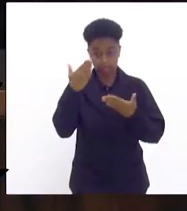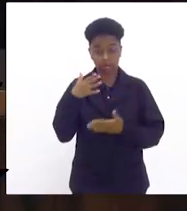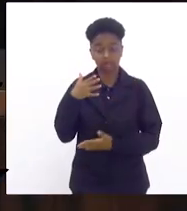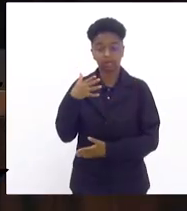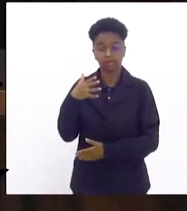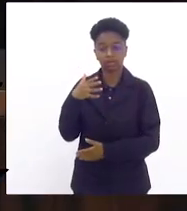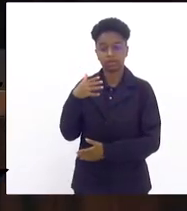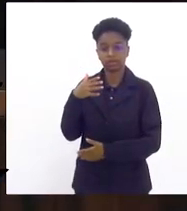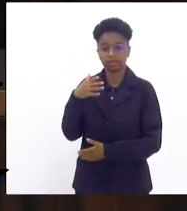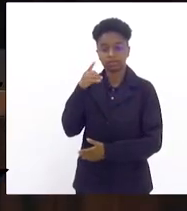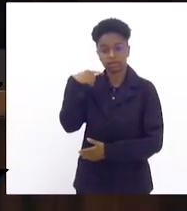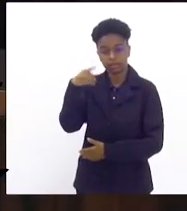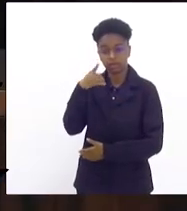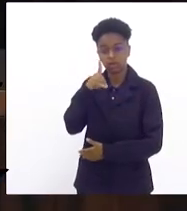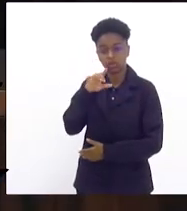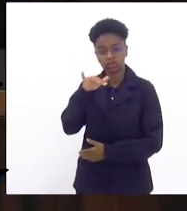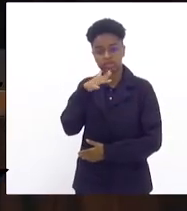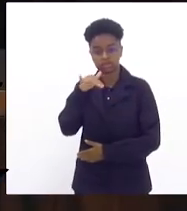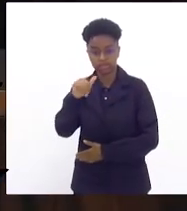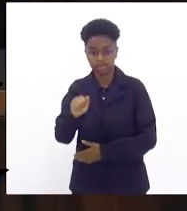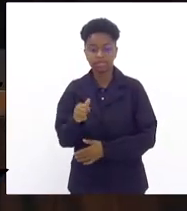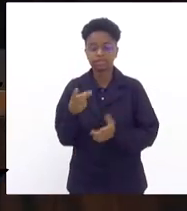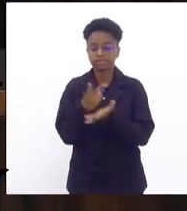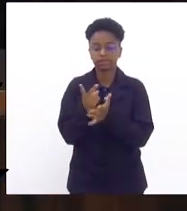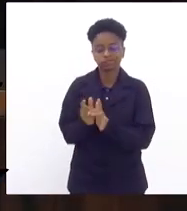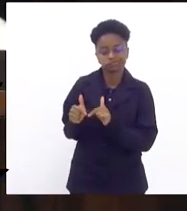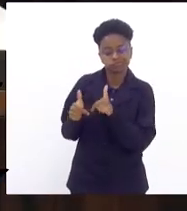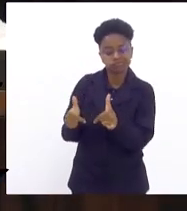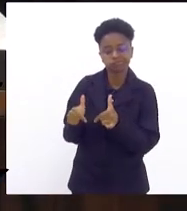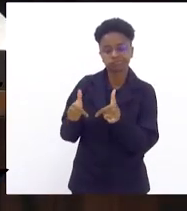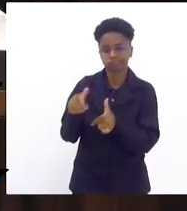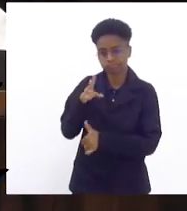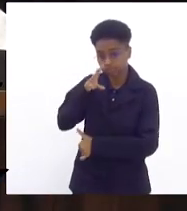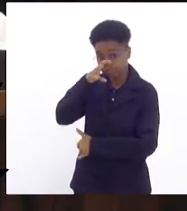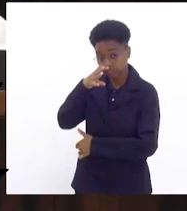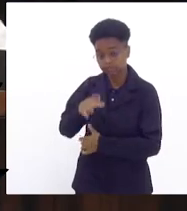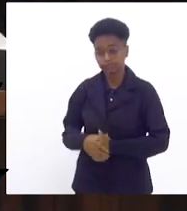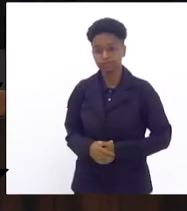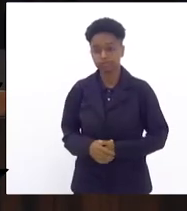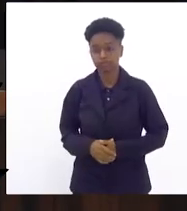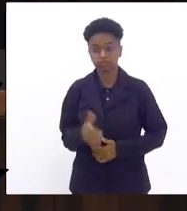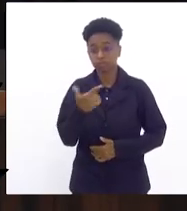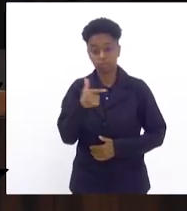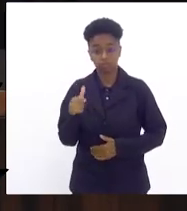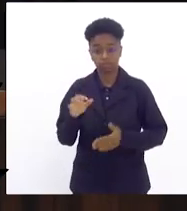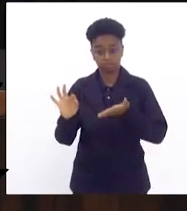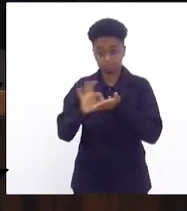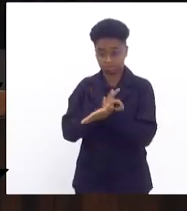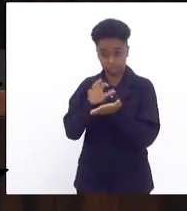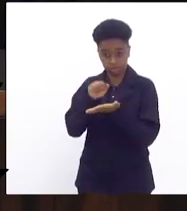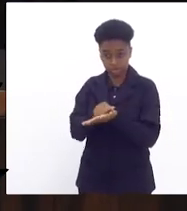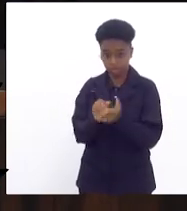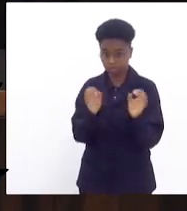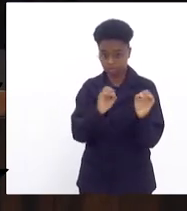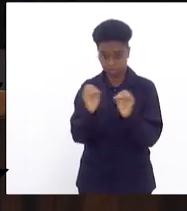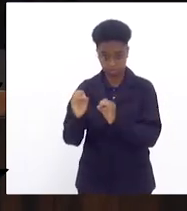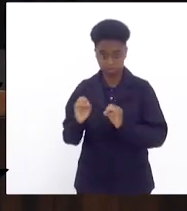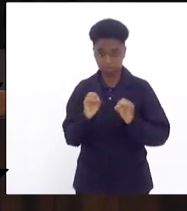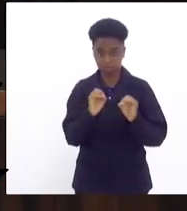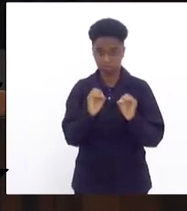Lucinha sempre atuante e resiliente não havendo mais oradores inscritos